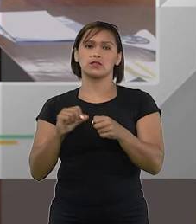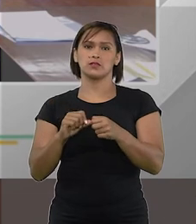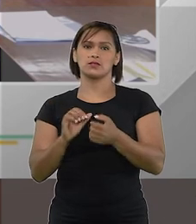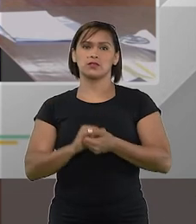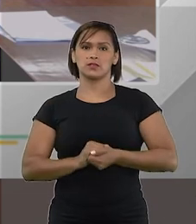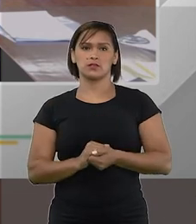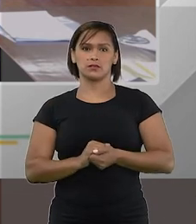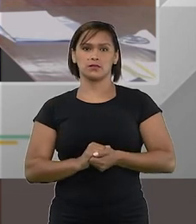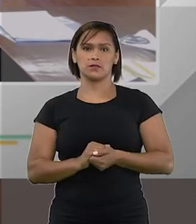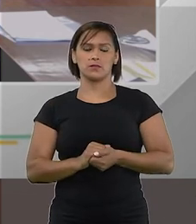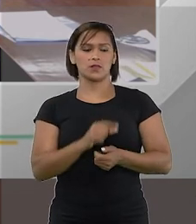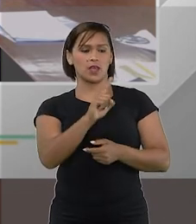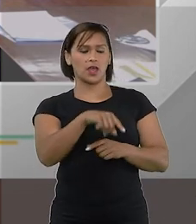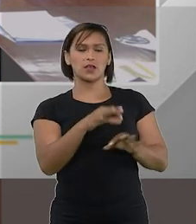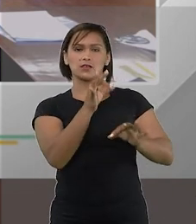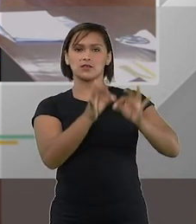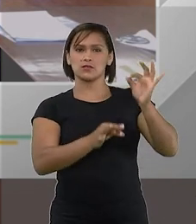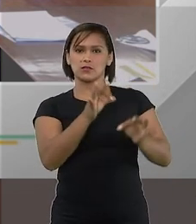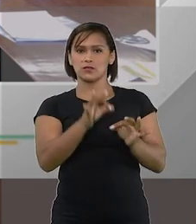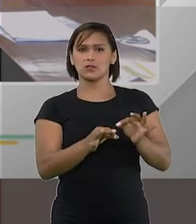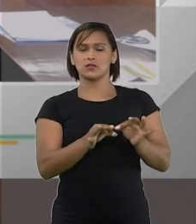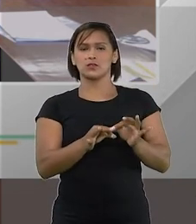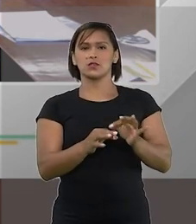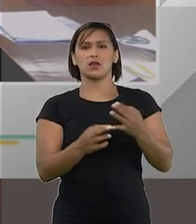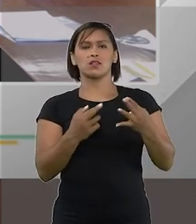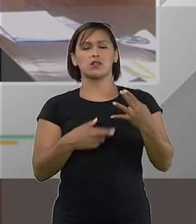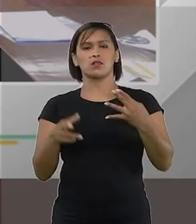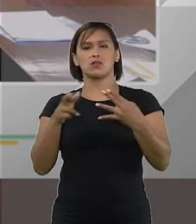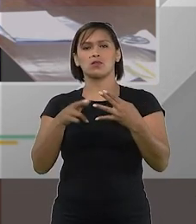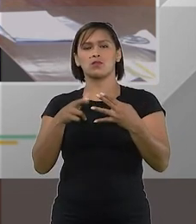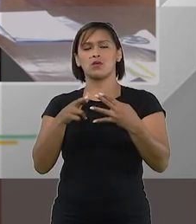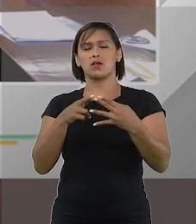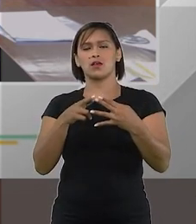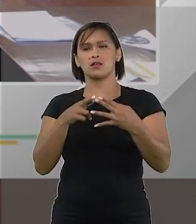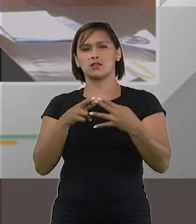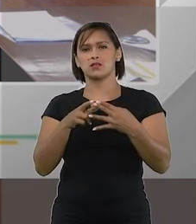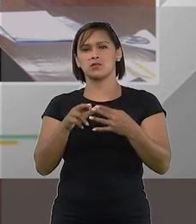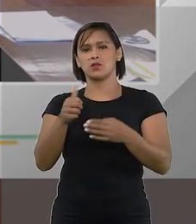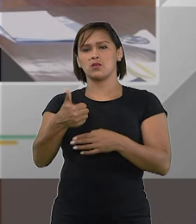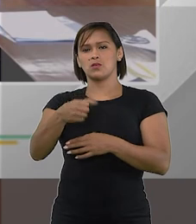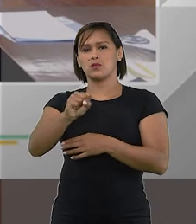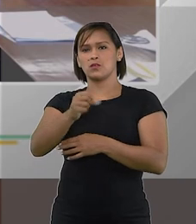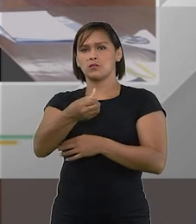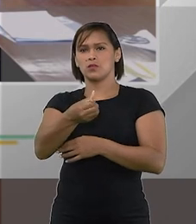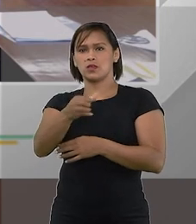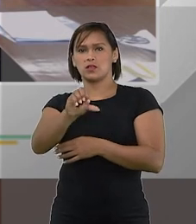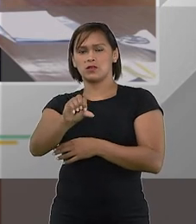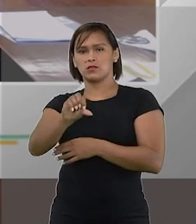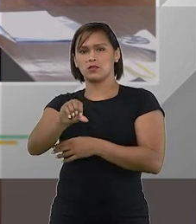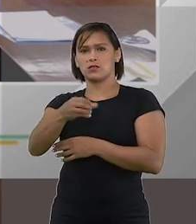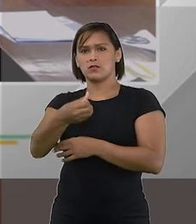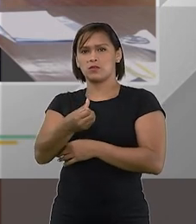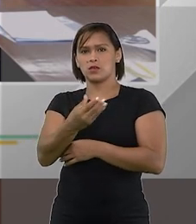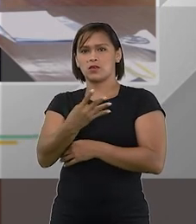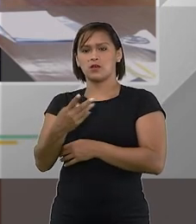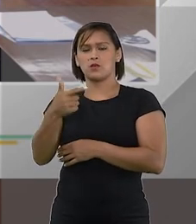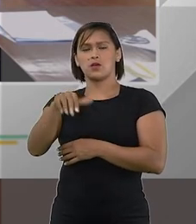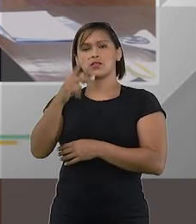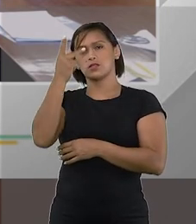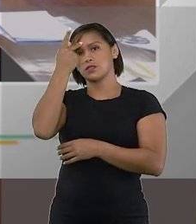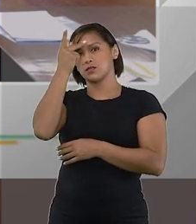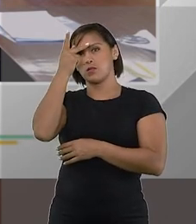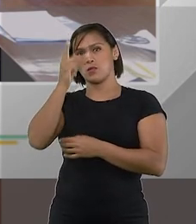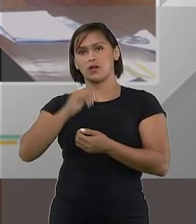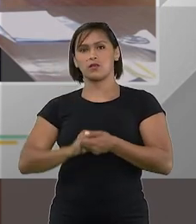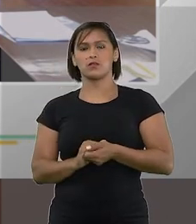faz dele e esse caso foi julgado num resque num recurso especial 1869 964 aqui